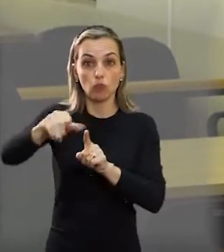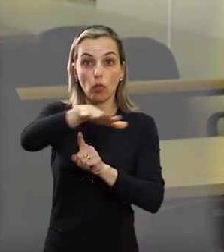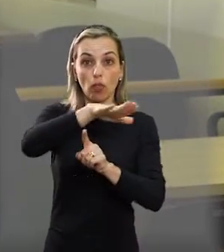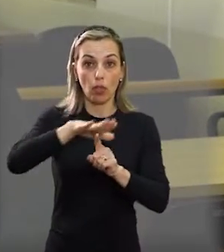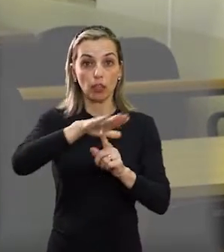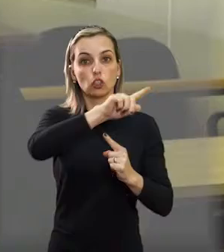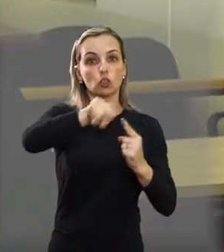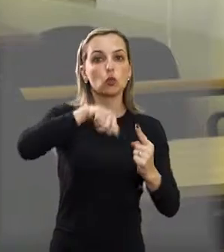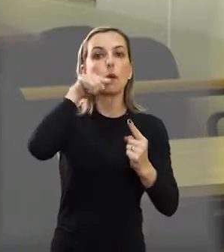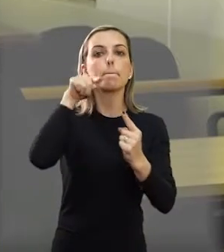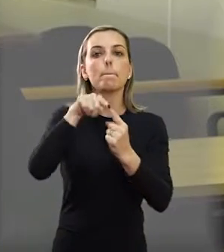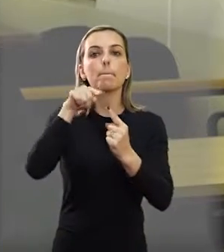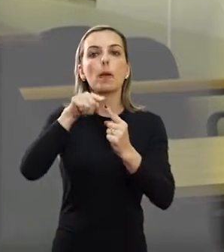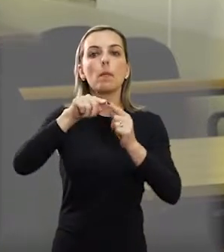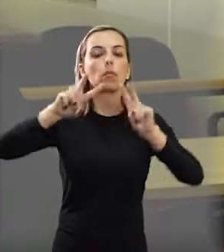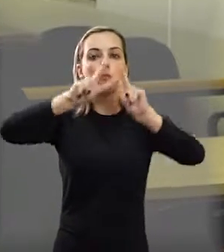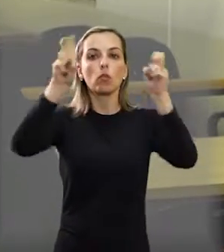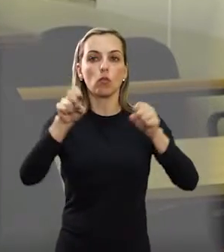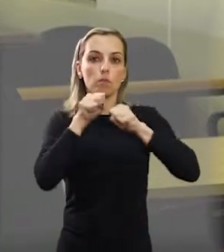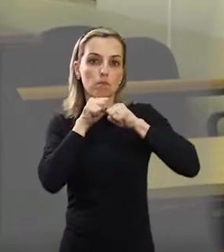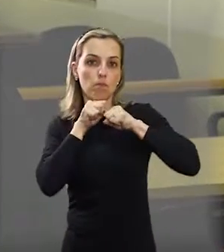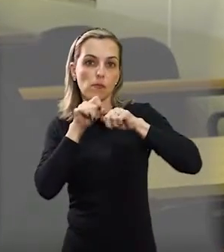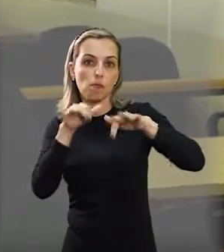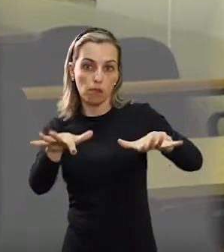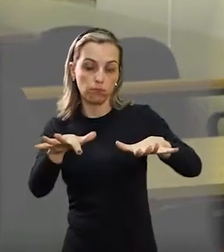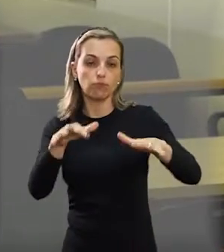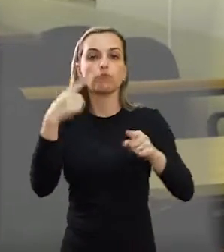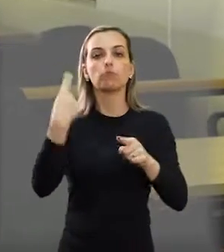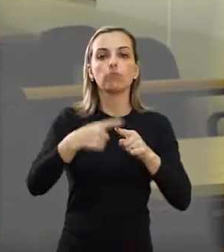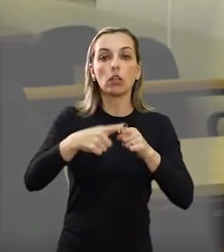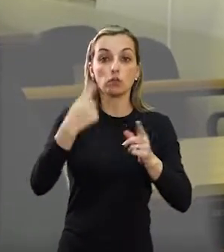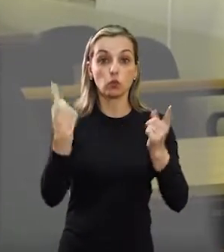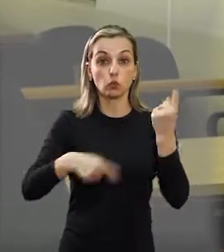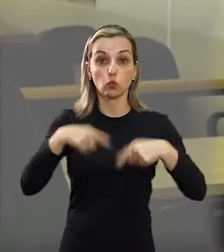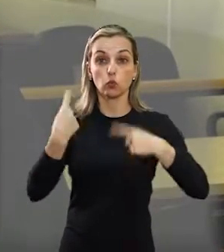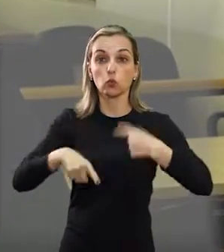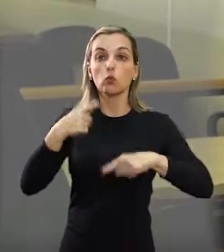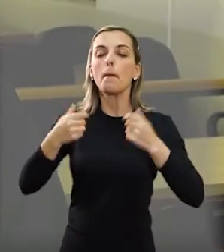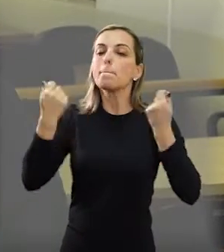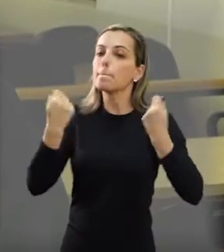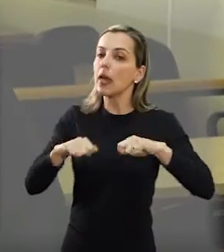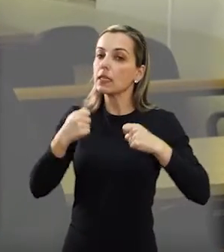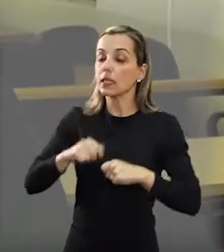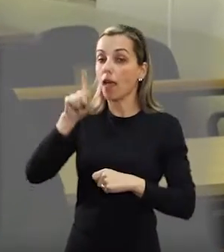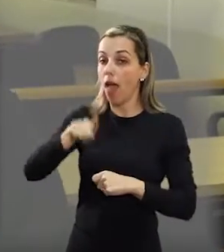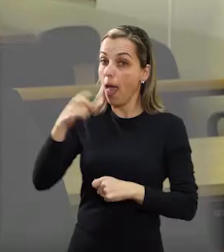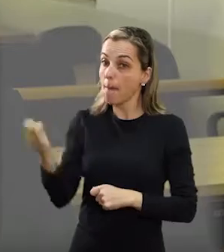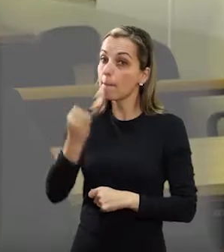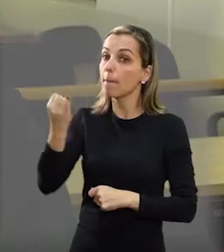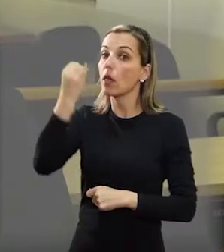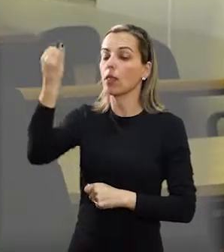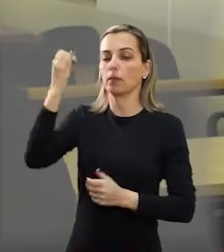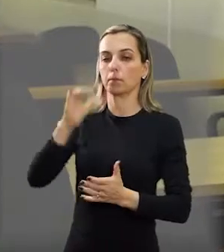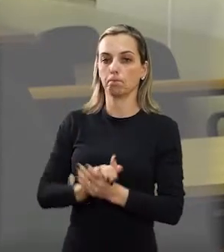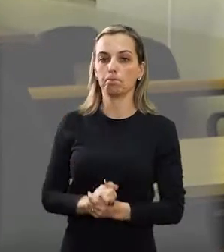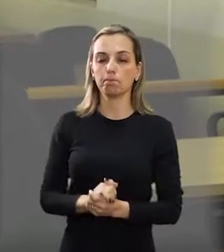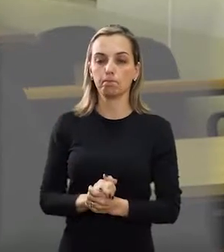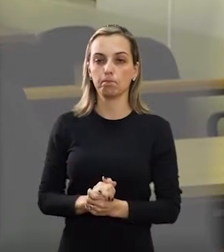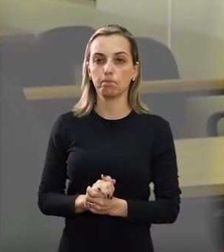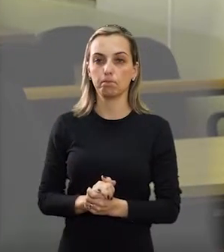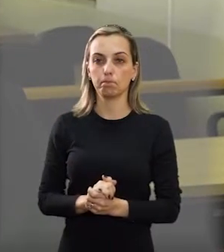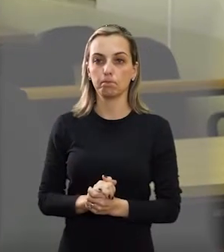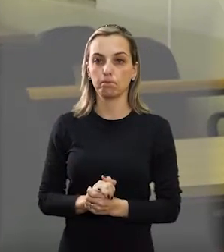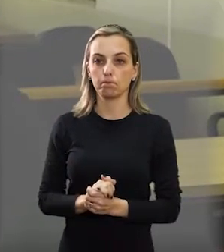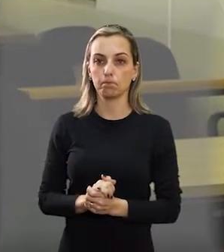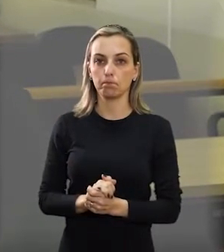discriminação racial com a instituição OAB, com a sociedade, discutir, levar para os espaços, ocupar os espaços, trazendo essa temática que ainda